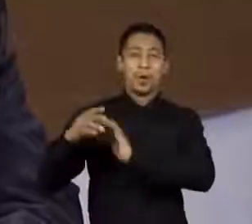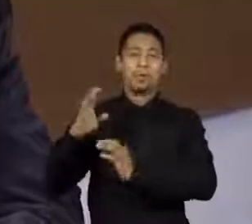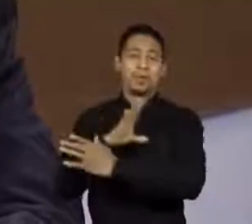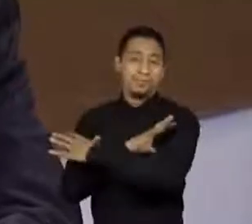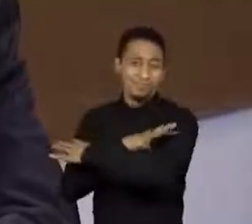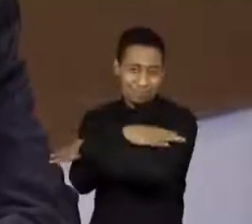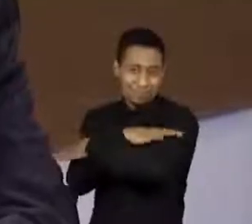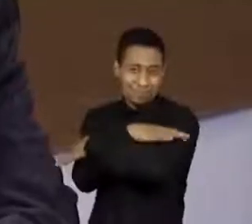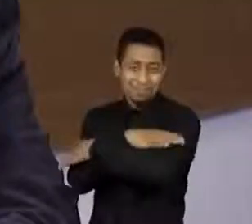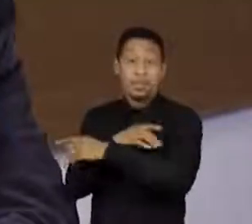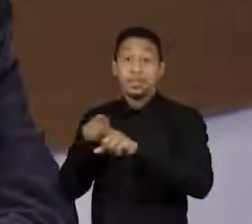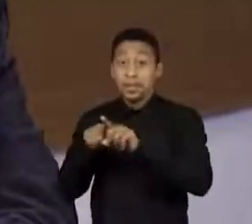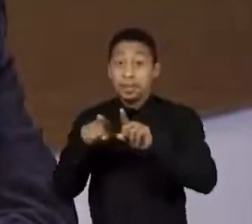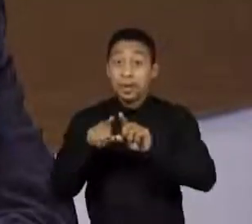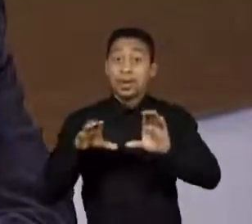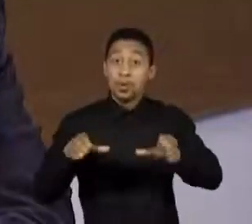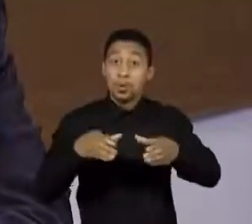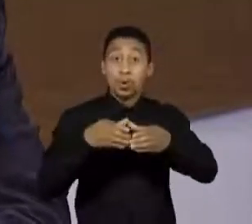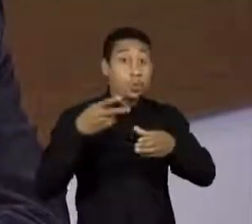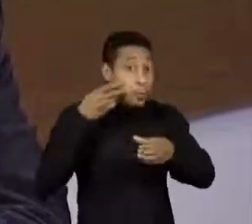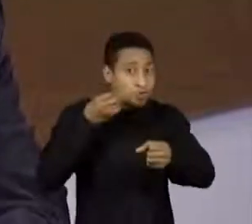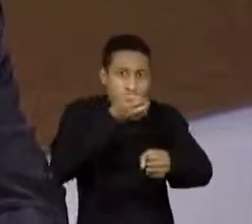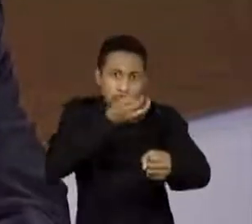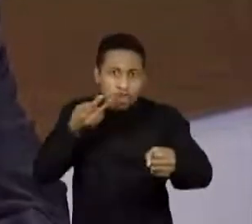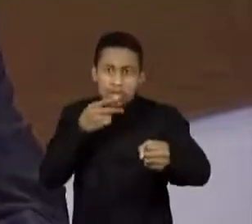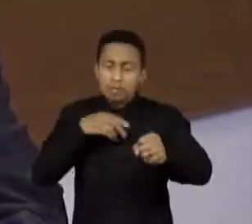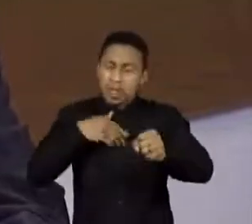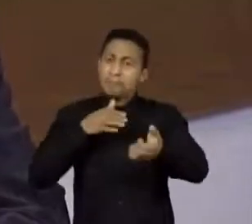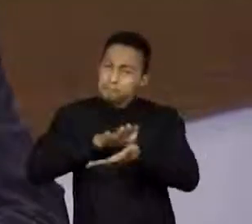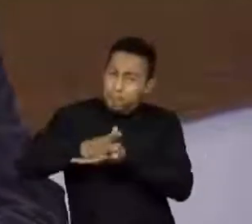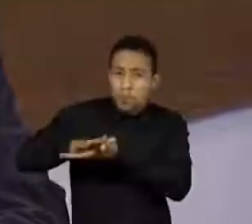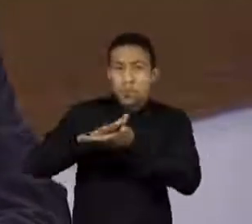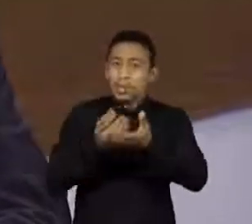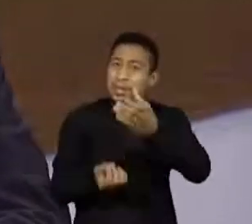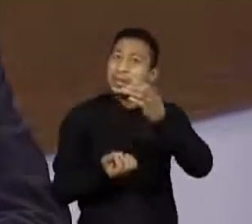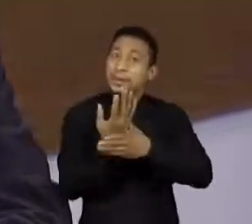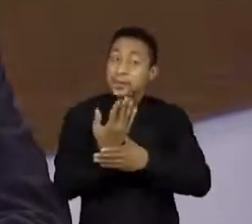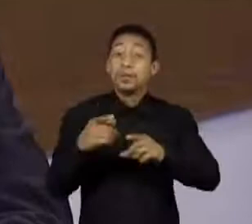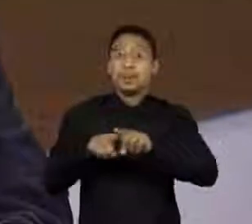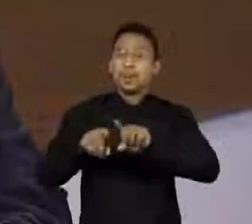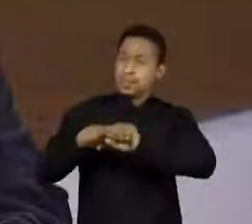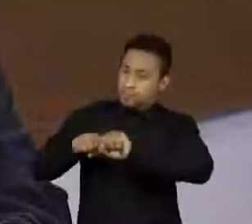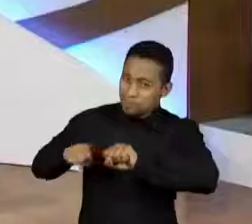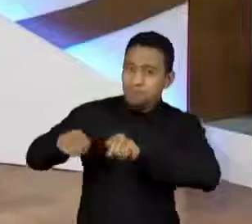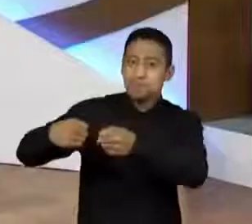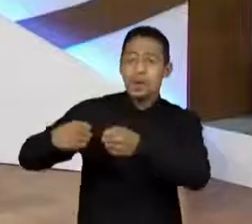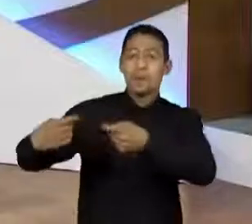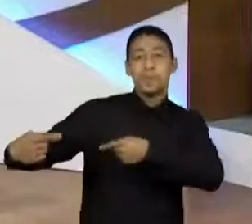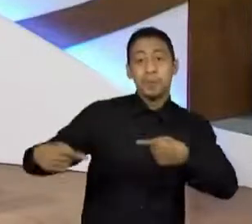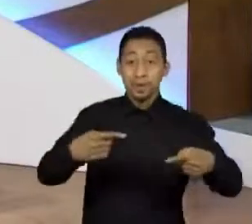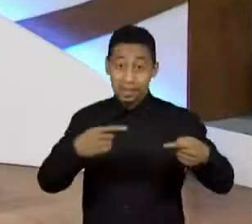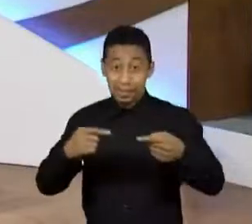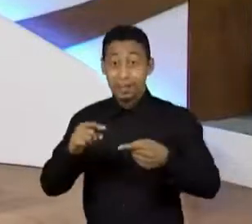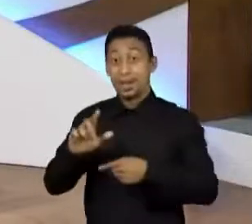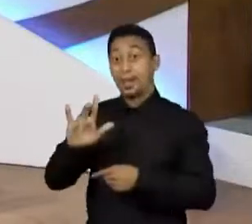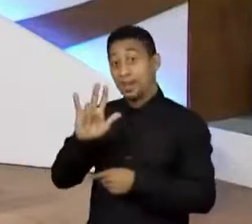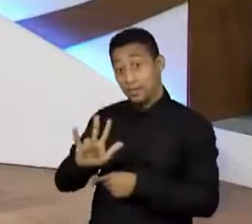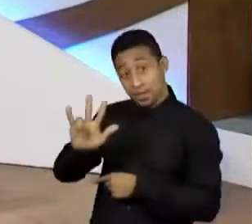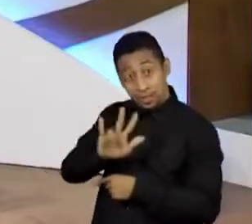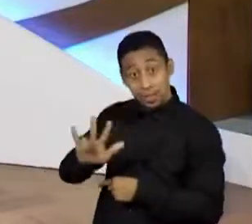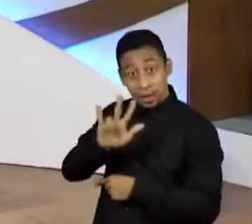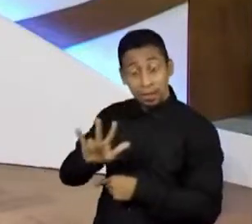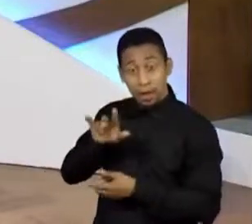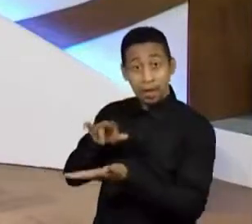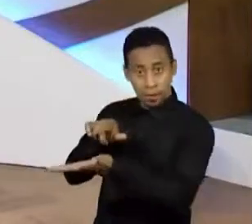Indígena, enfim, tem uma quantidade de obras políticas, inclusive a própria Vila Isabel, é uma das escolas de samba que traz,